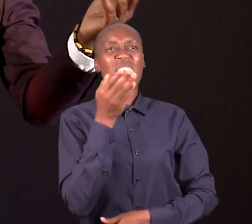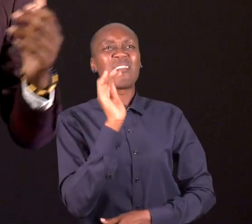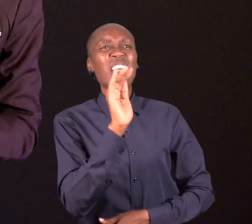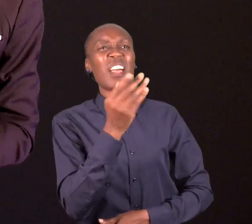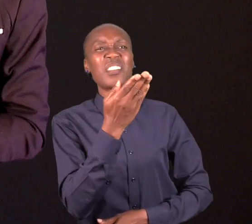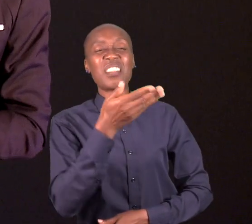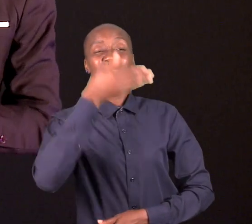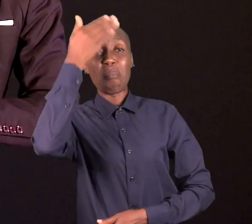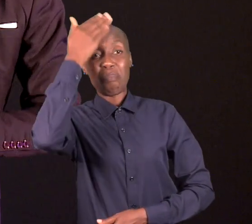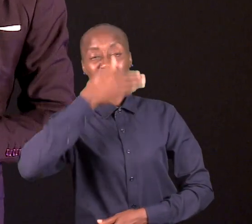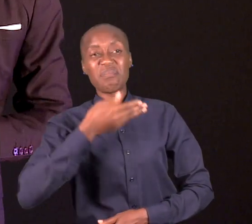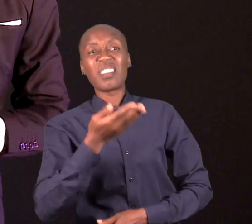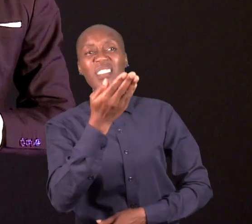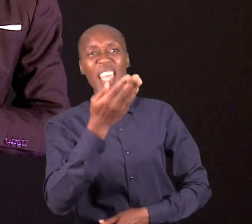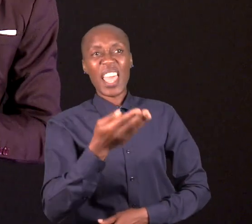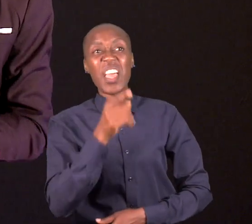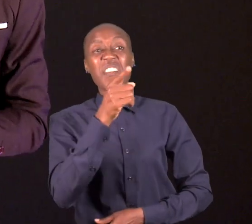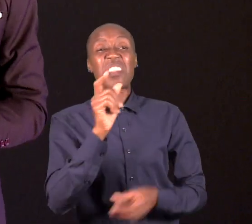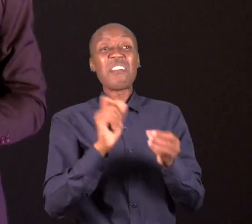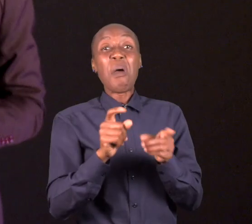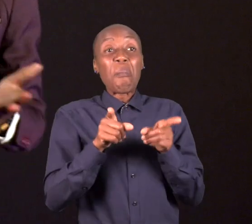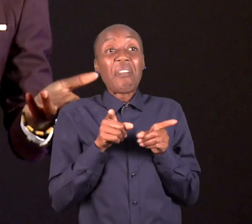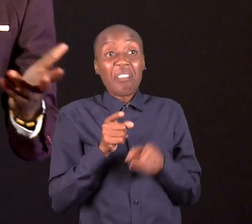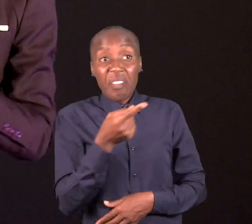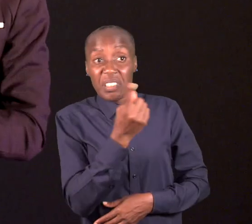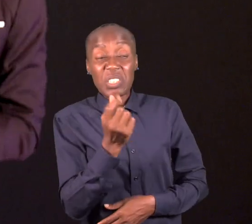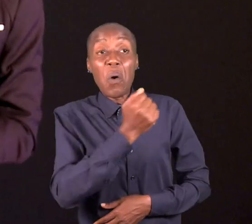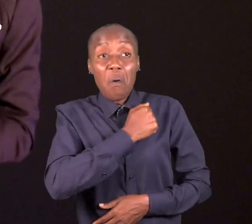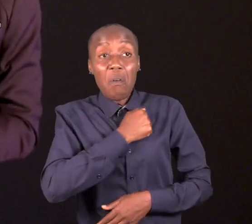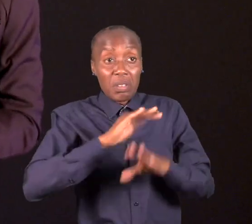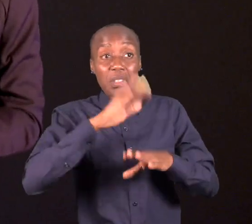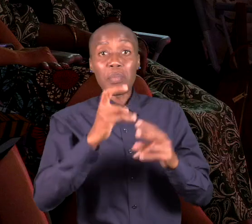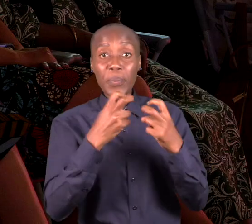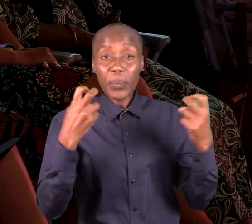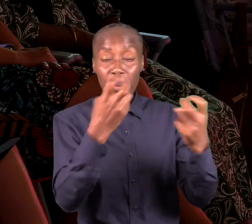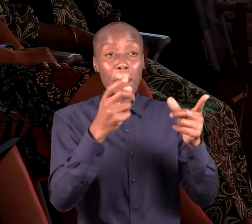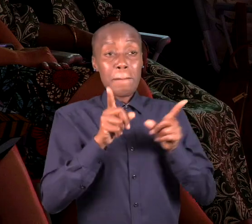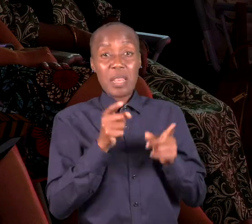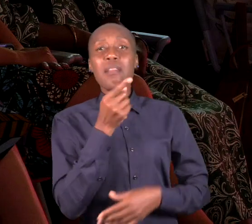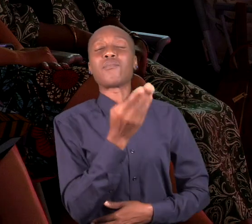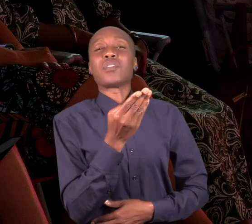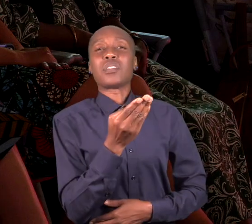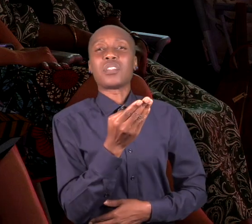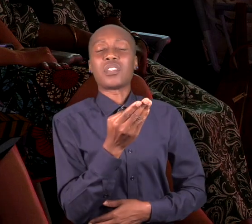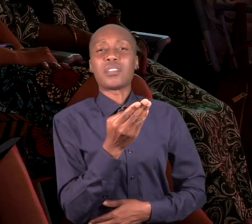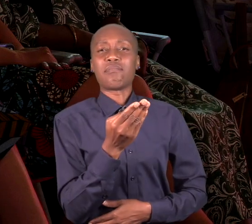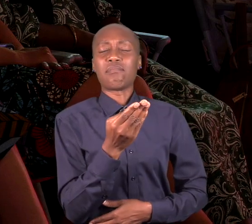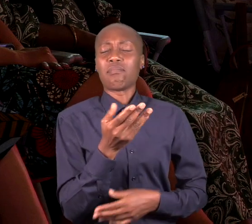Ei, seus matregos, como é que é? Seus maricas, gostam de estar com mulheres?